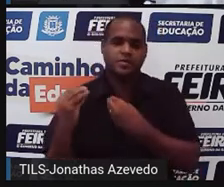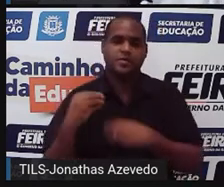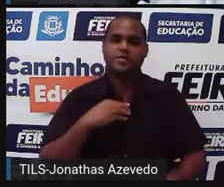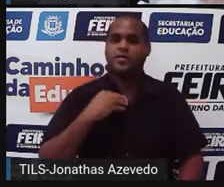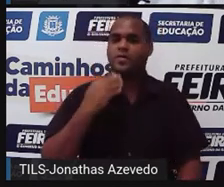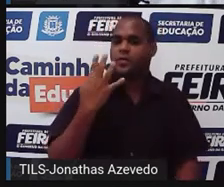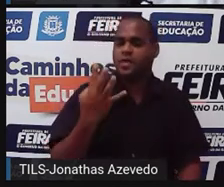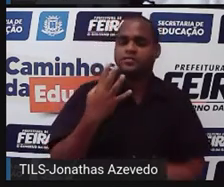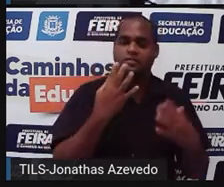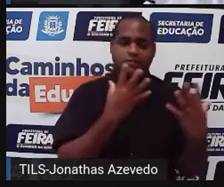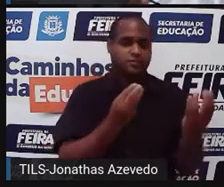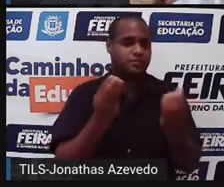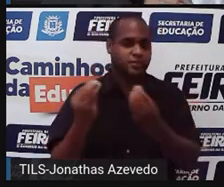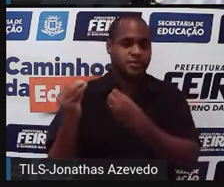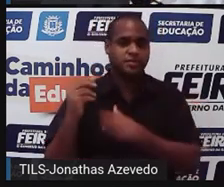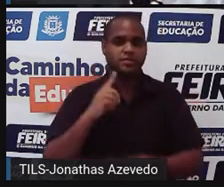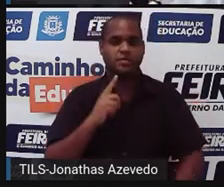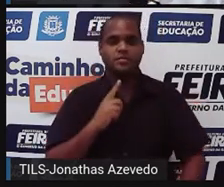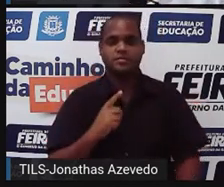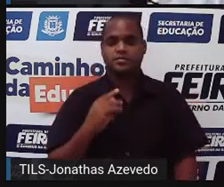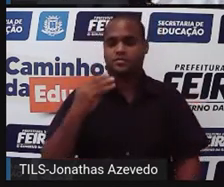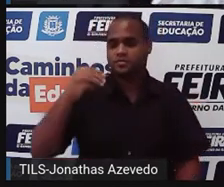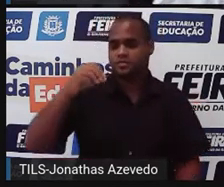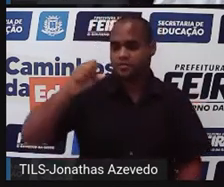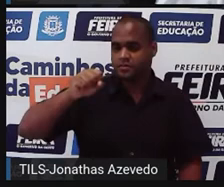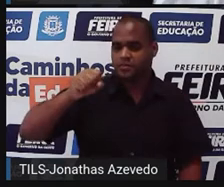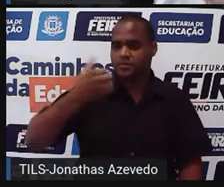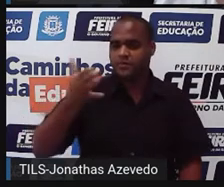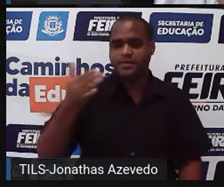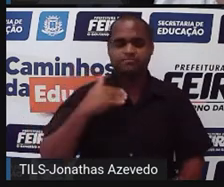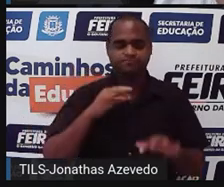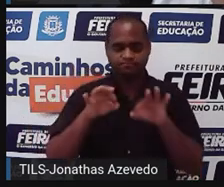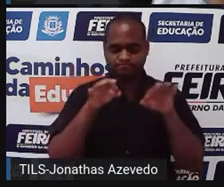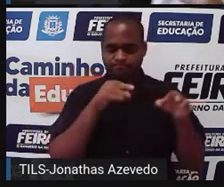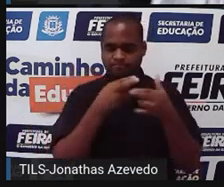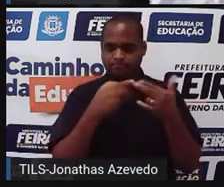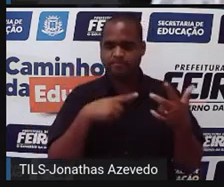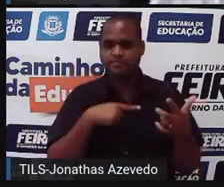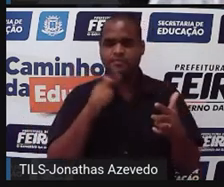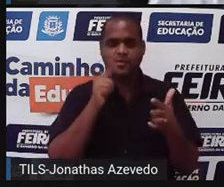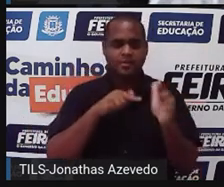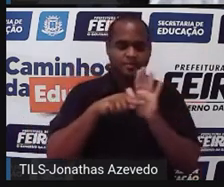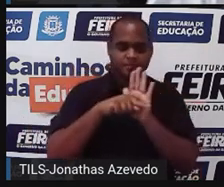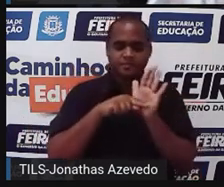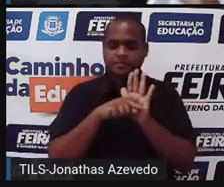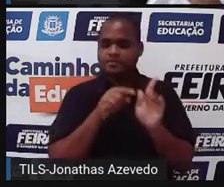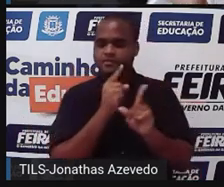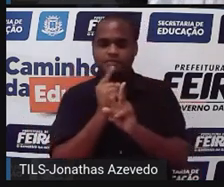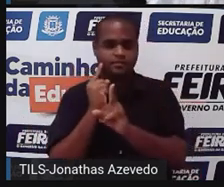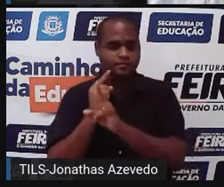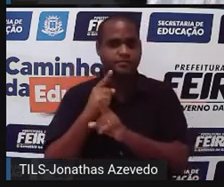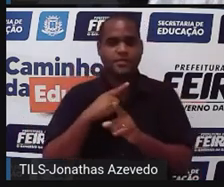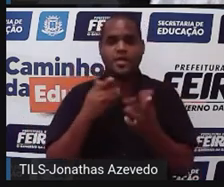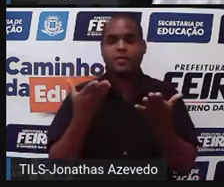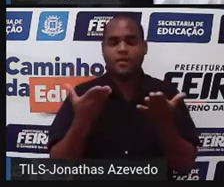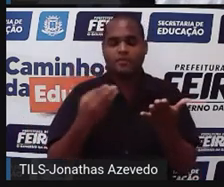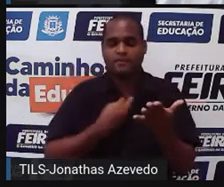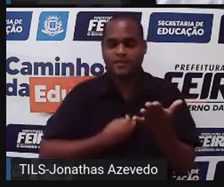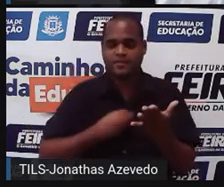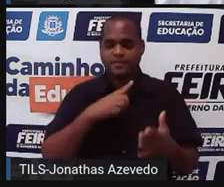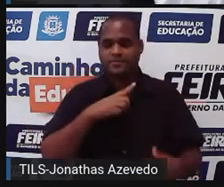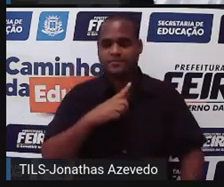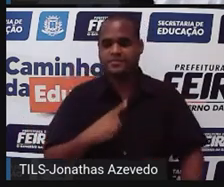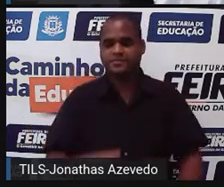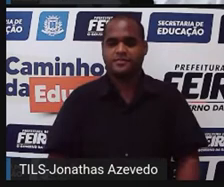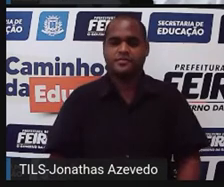maioria, ou quatro pra bastante. Trinta segundos pra você fazer essa avaliaçãozinha até esse momento aqui da aula.